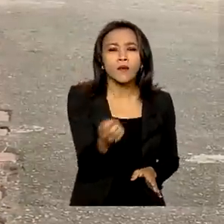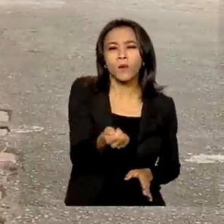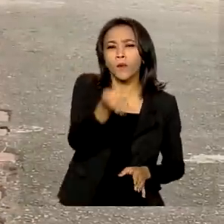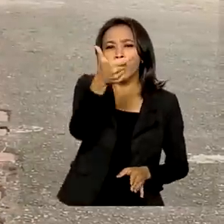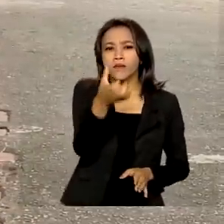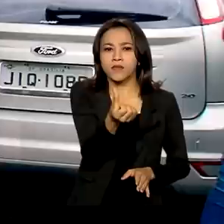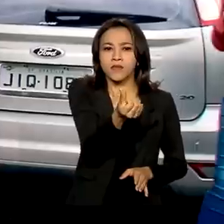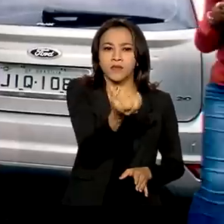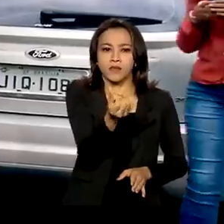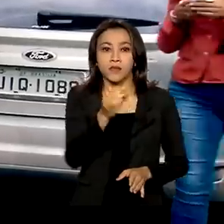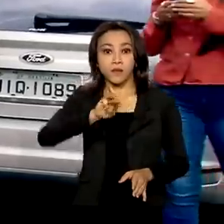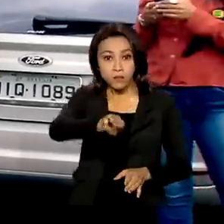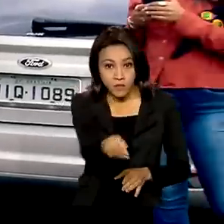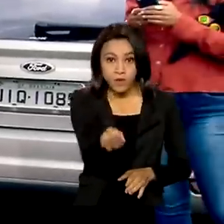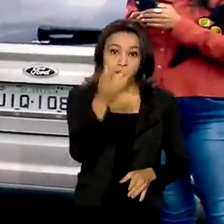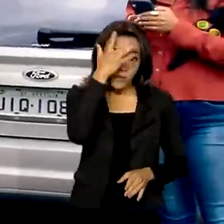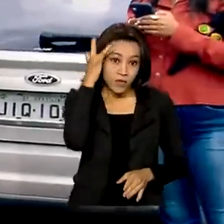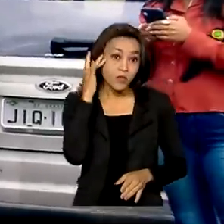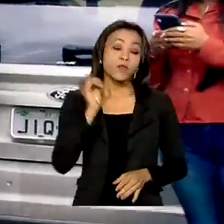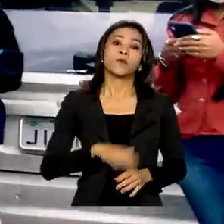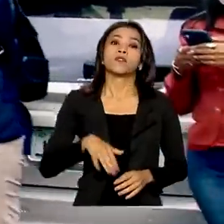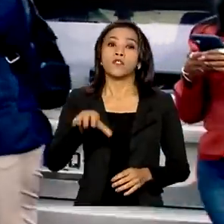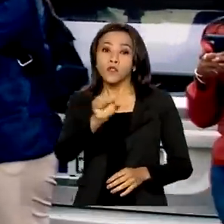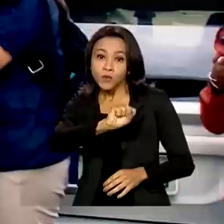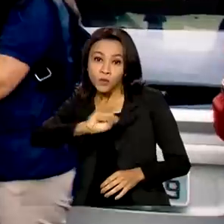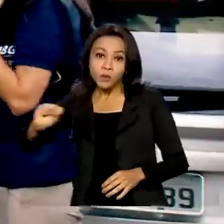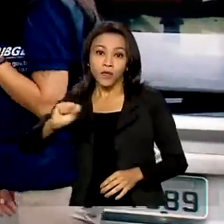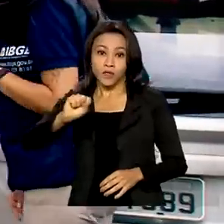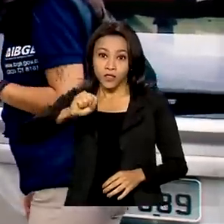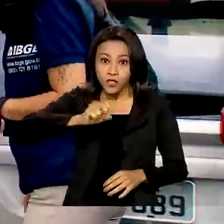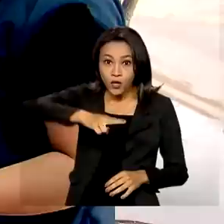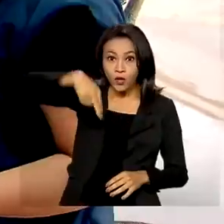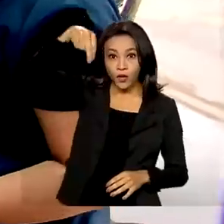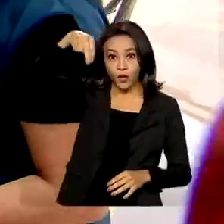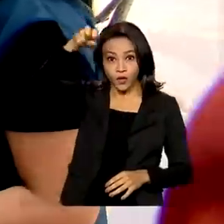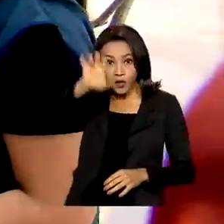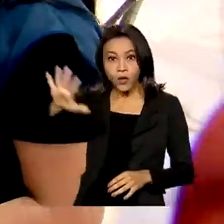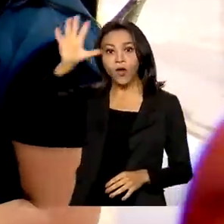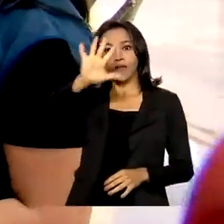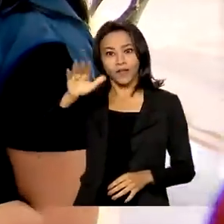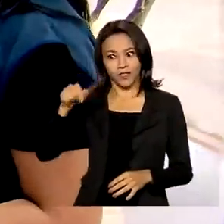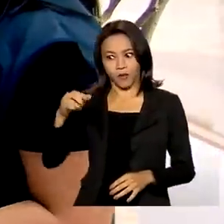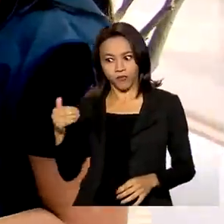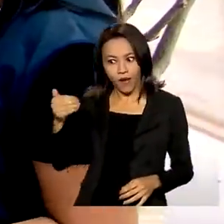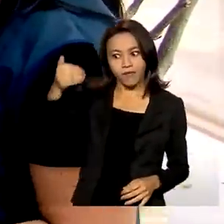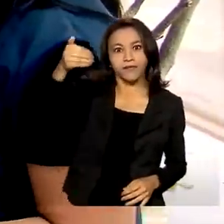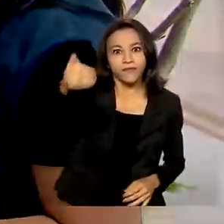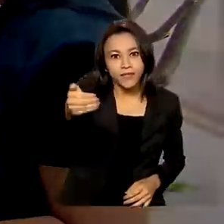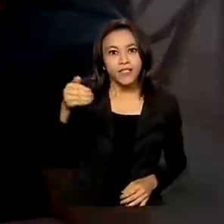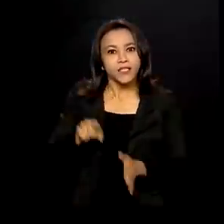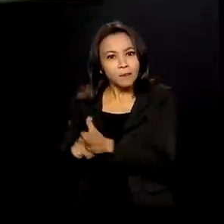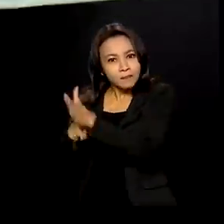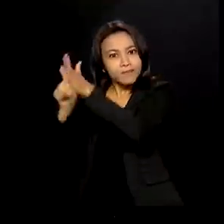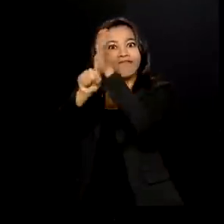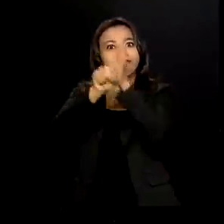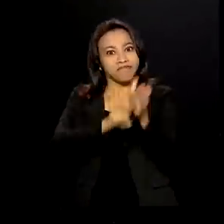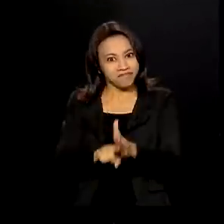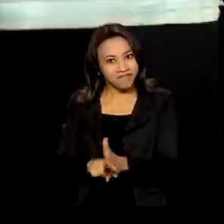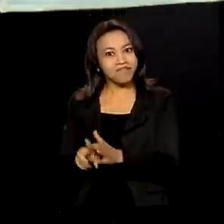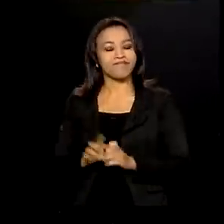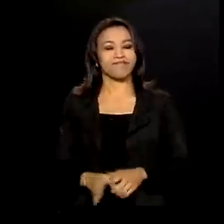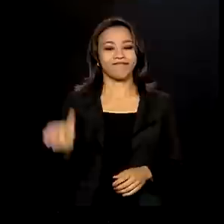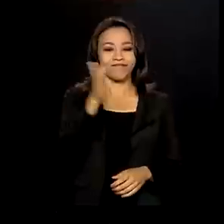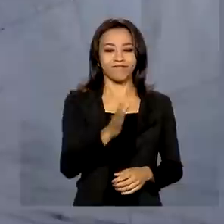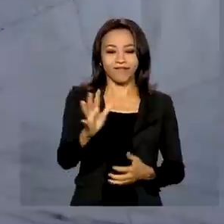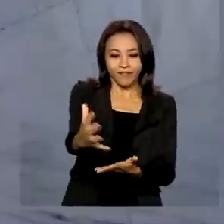milhões de pessoas. Sudeste e Nordeste estão na frente na contagem demográfica. Restituição